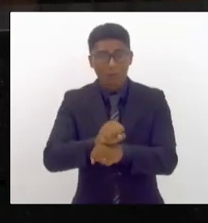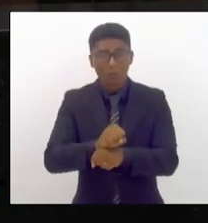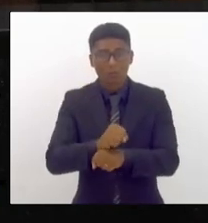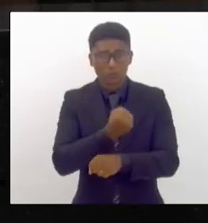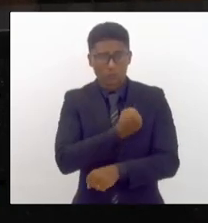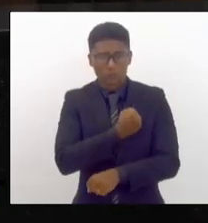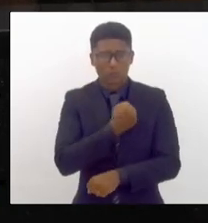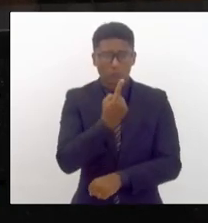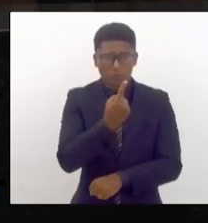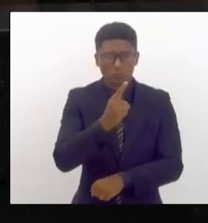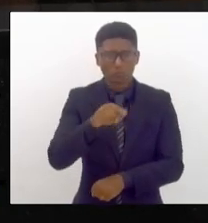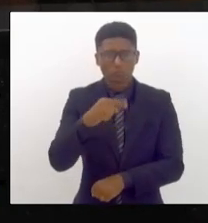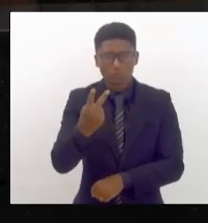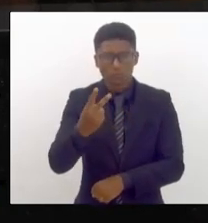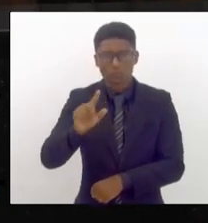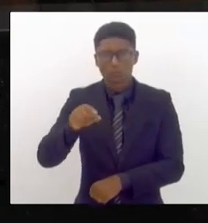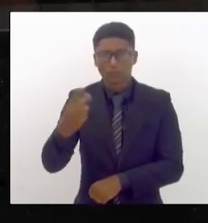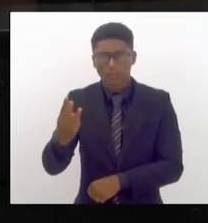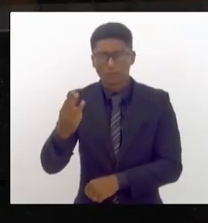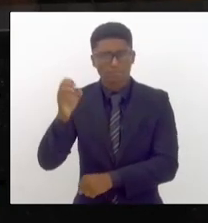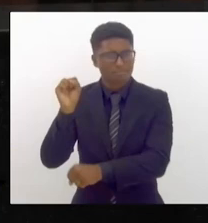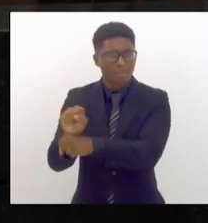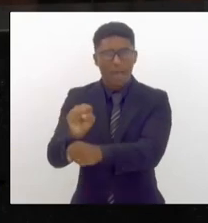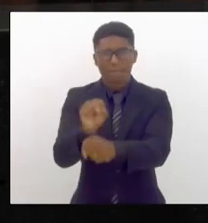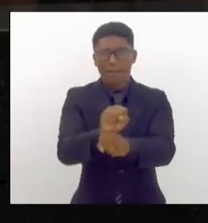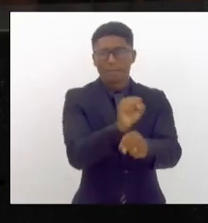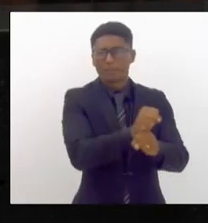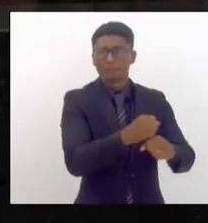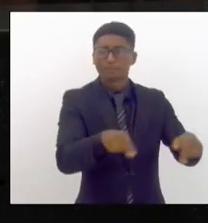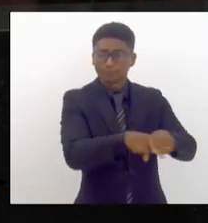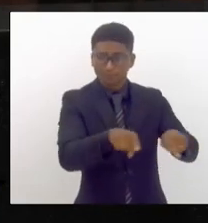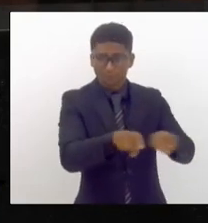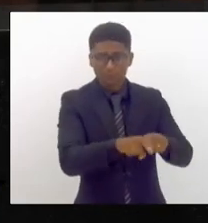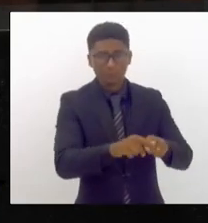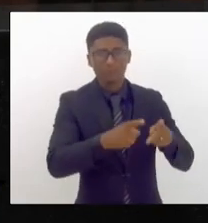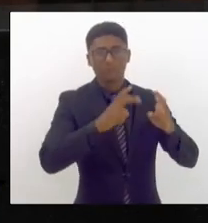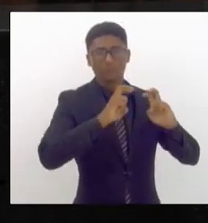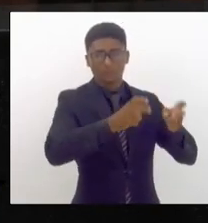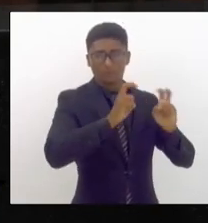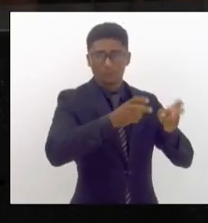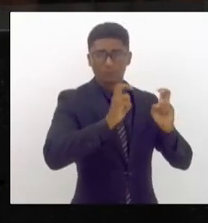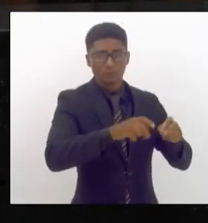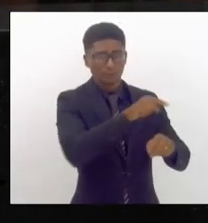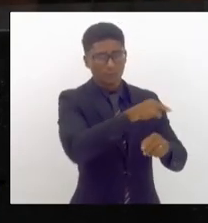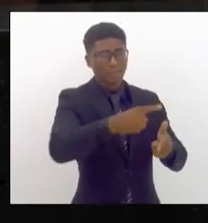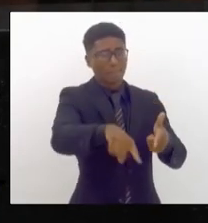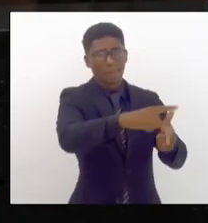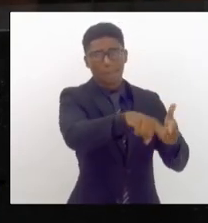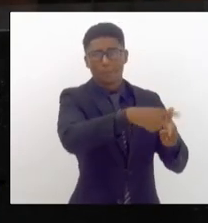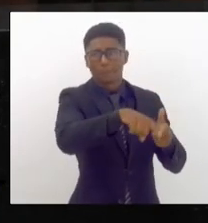a Supervia também com problema com ramais da Belforrocho